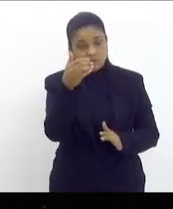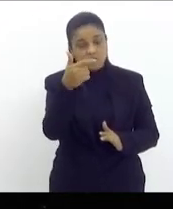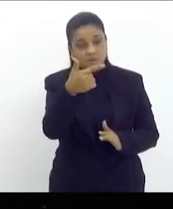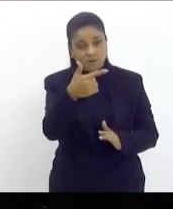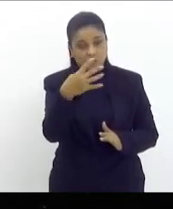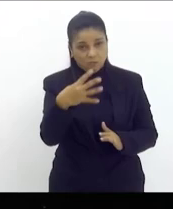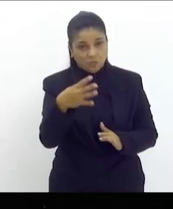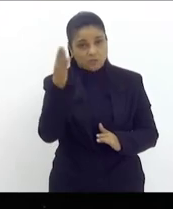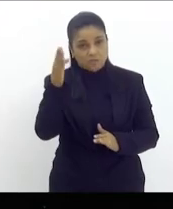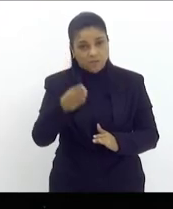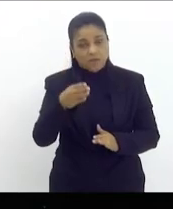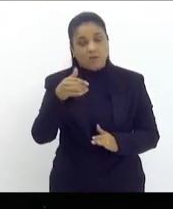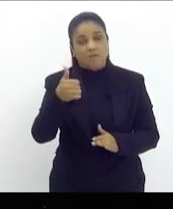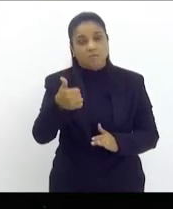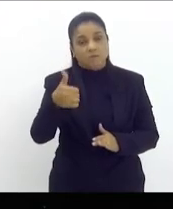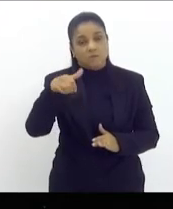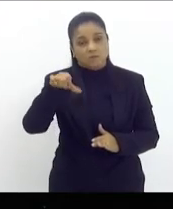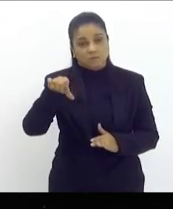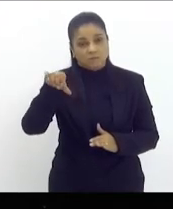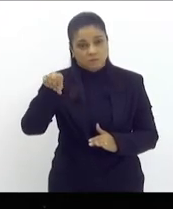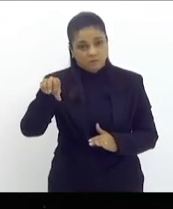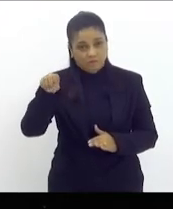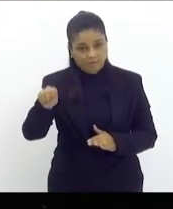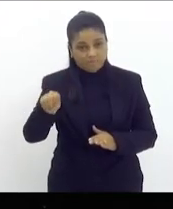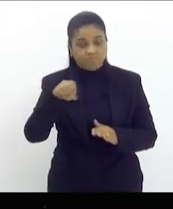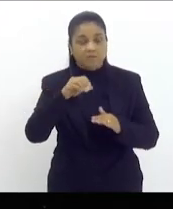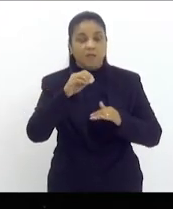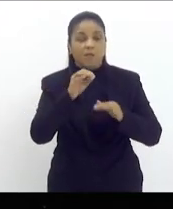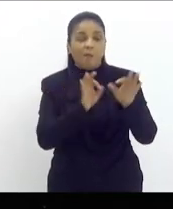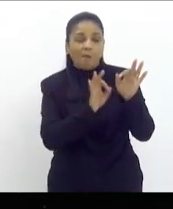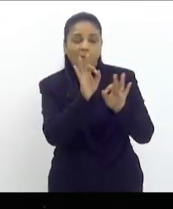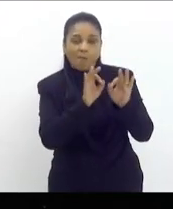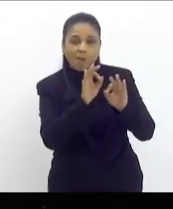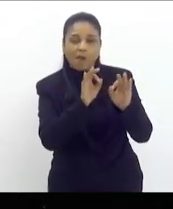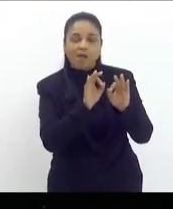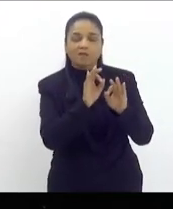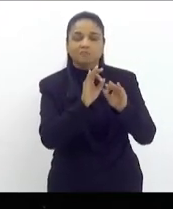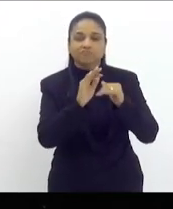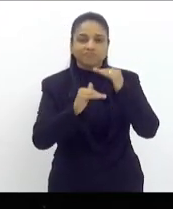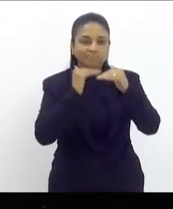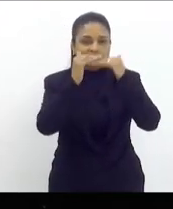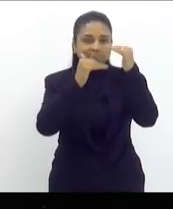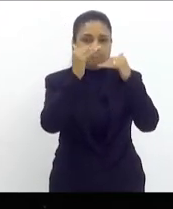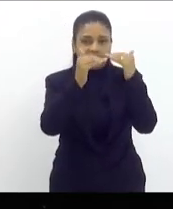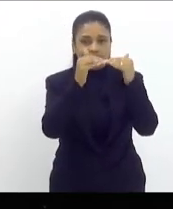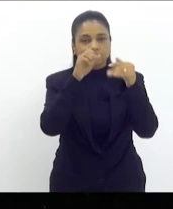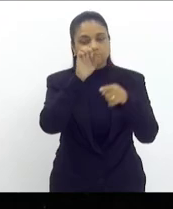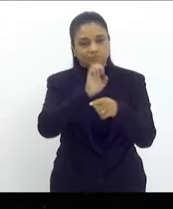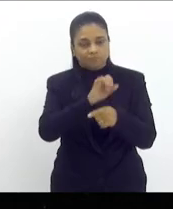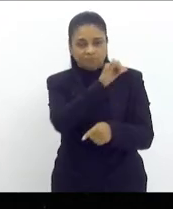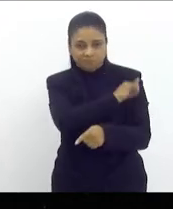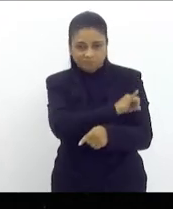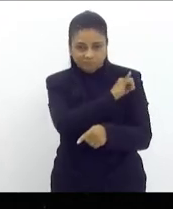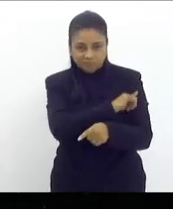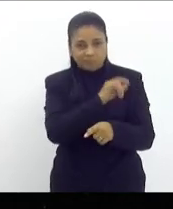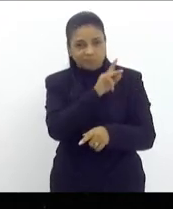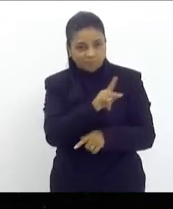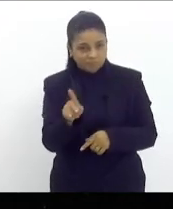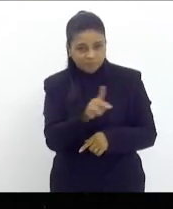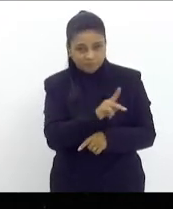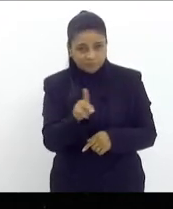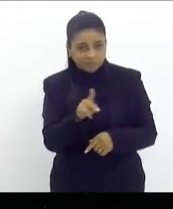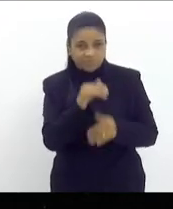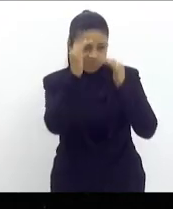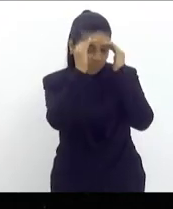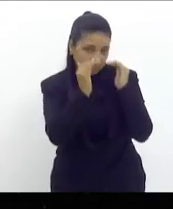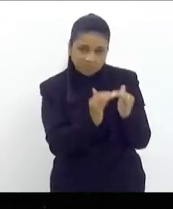exatamente o plano de carreiras e salários do magistério no estado do Rio de Janeiro então a gente vê no parágrafo